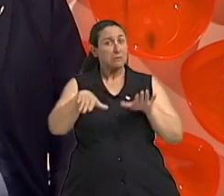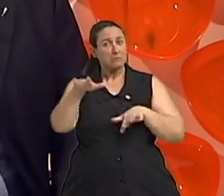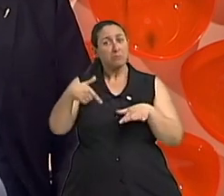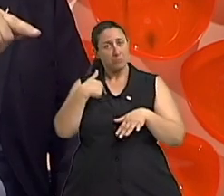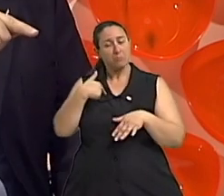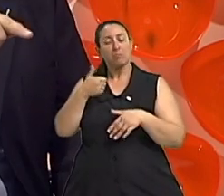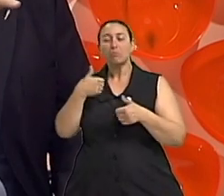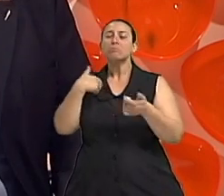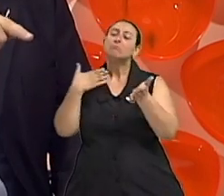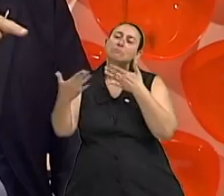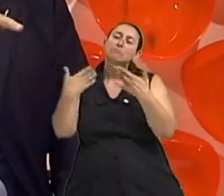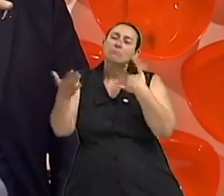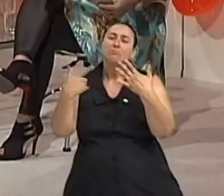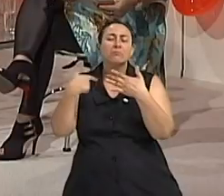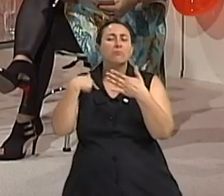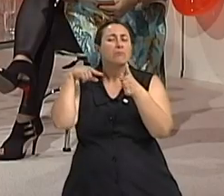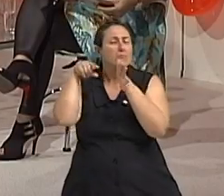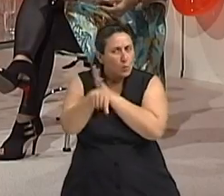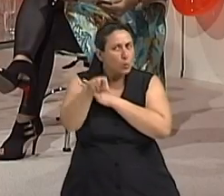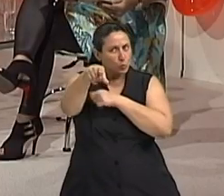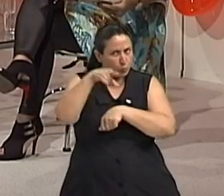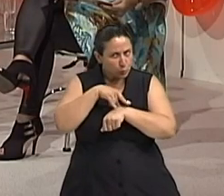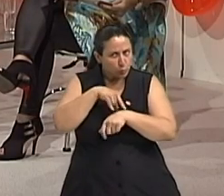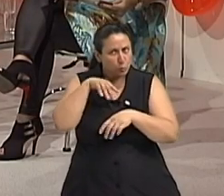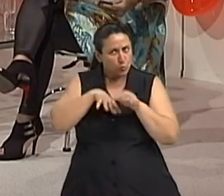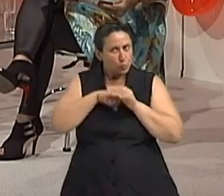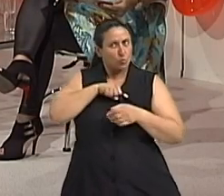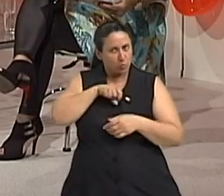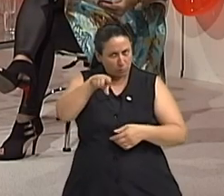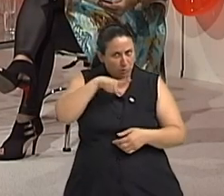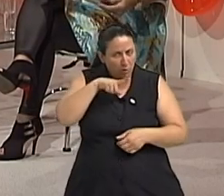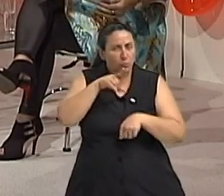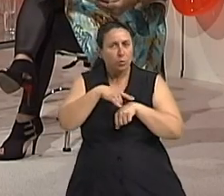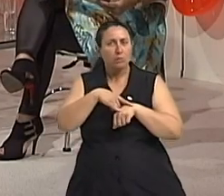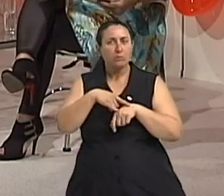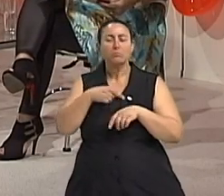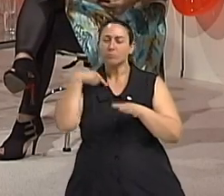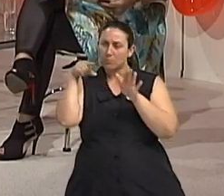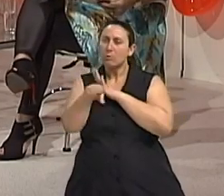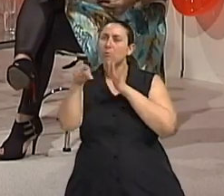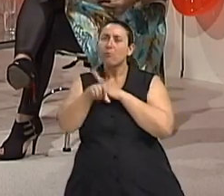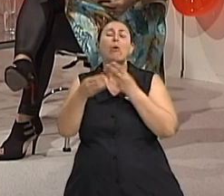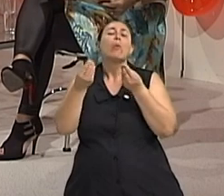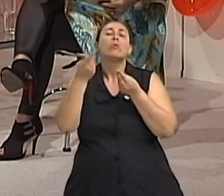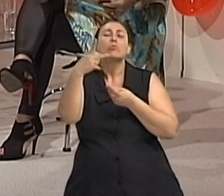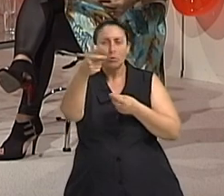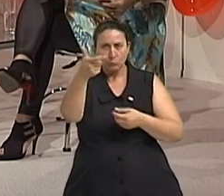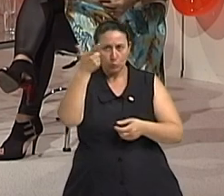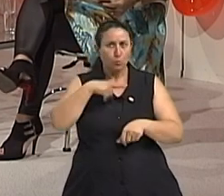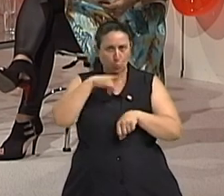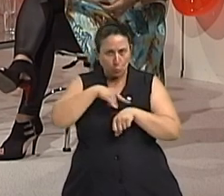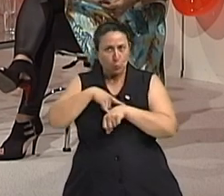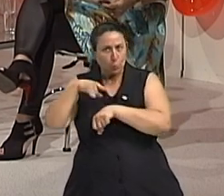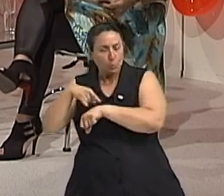interrogo especificamente consulta por outro motivo e eu interrogo como está a continência